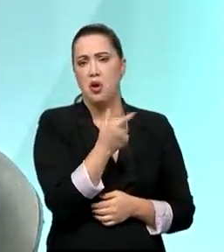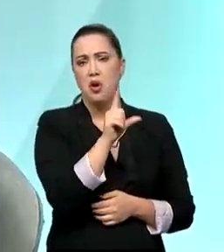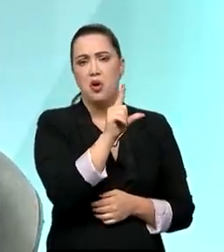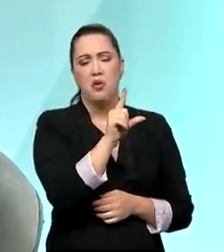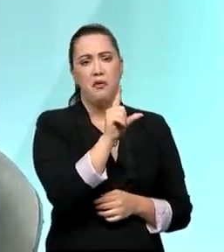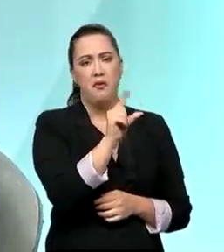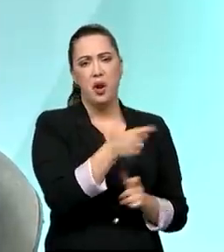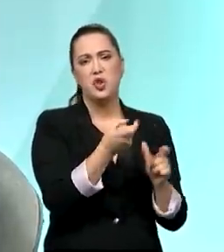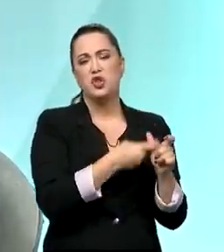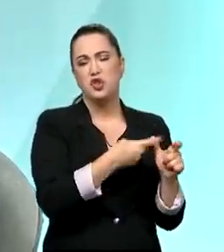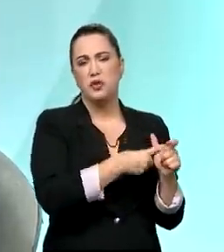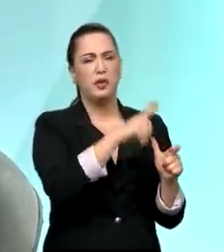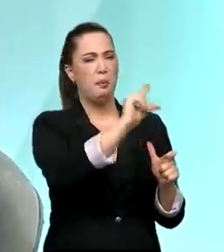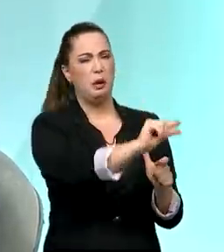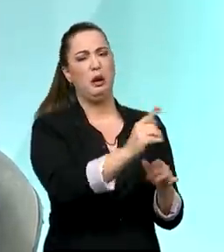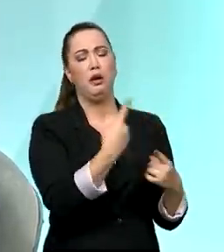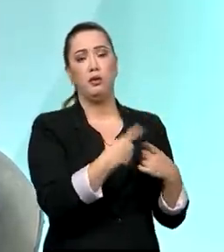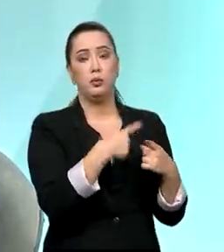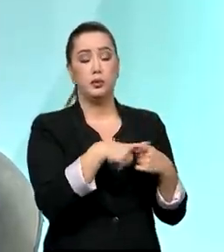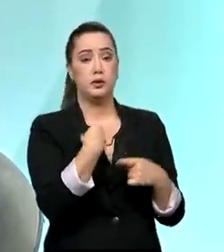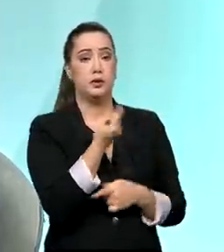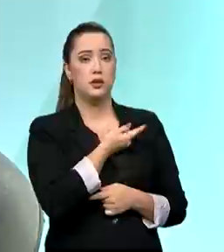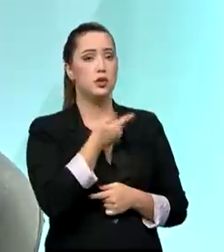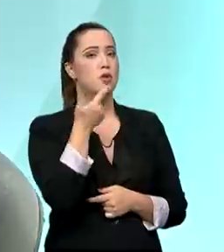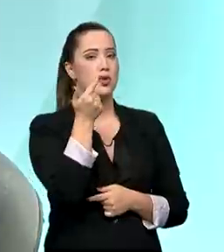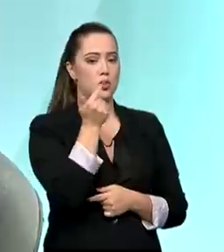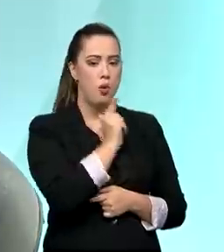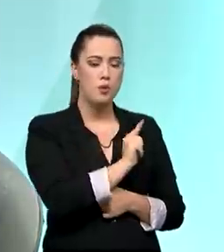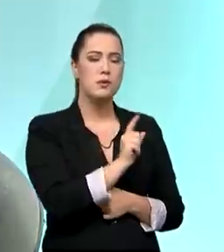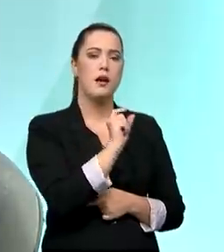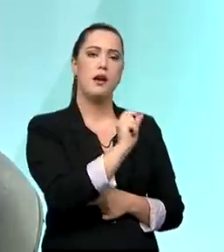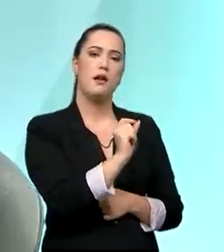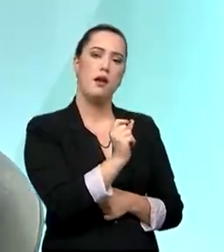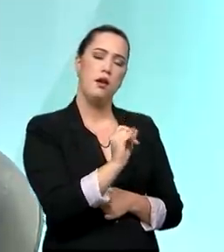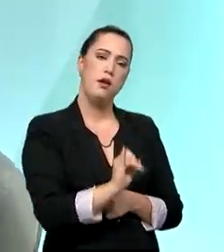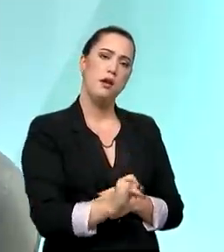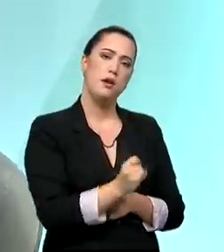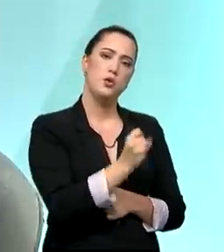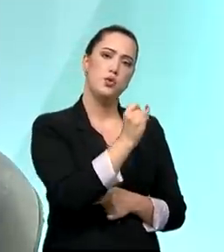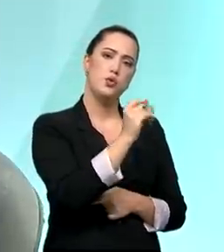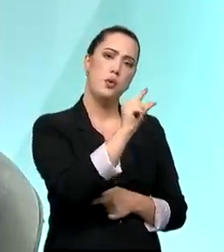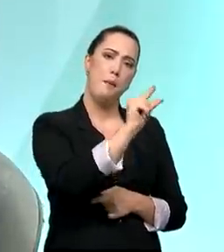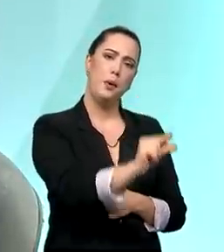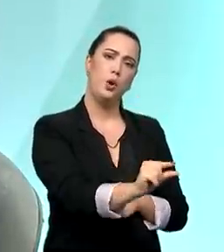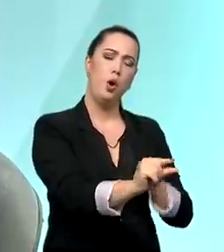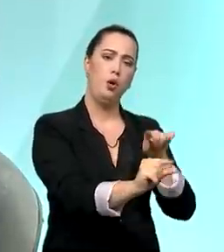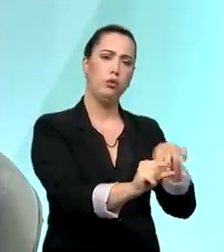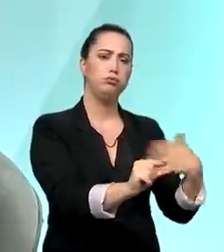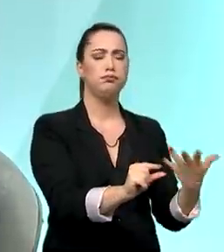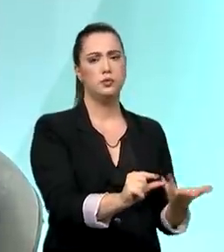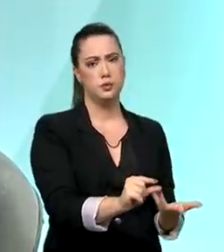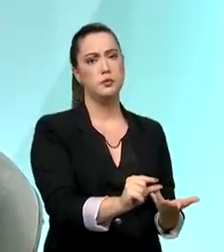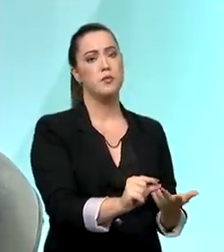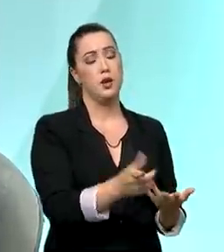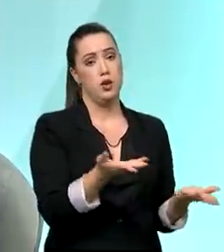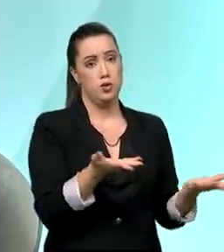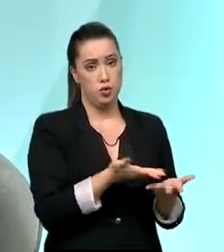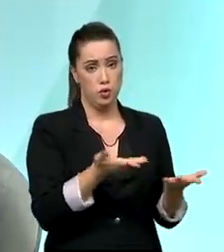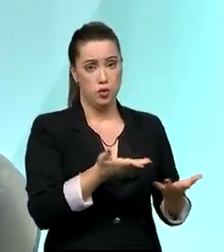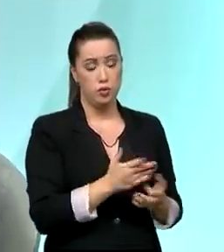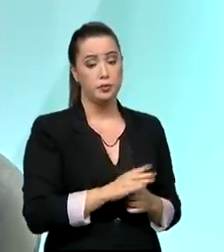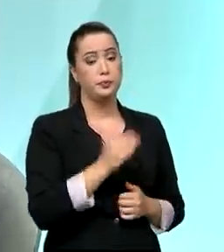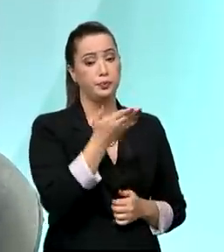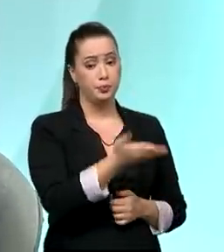inadimplência muito baixa, e por isso que nós colocamos, basicamente, a menor taxa de crédito que a Caixa tem hoje,